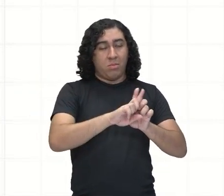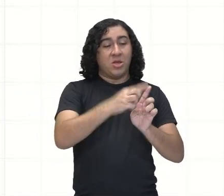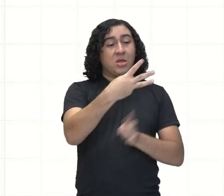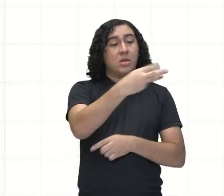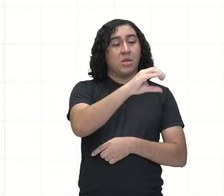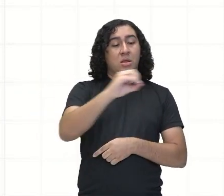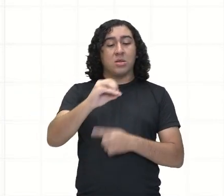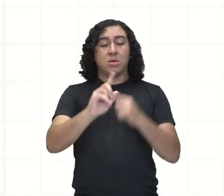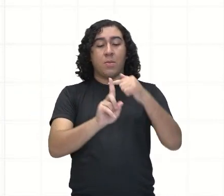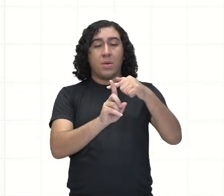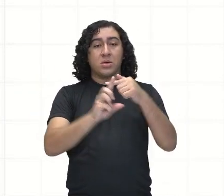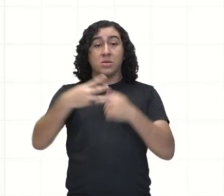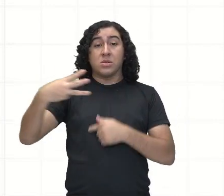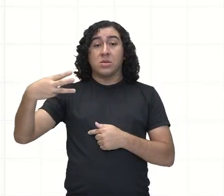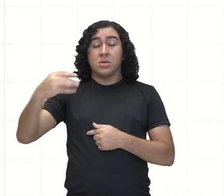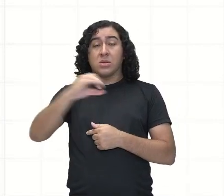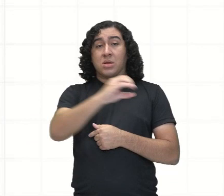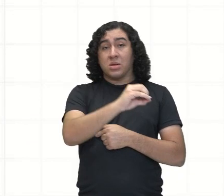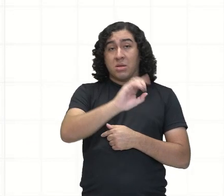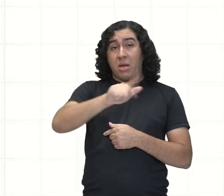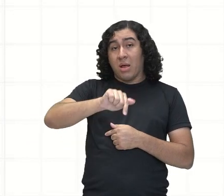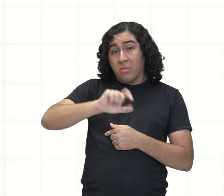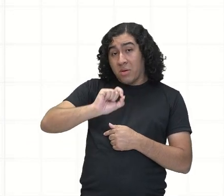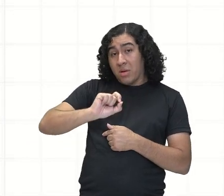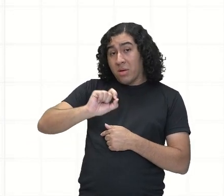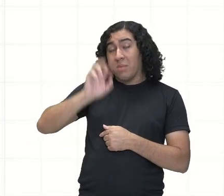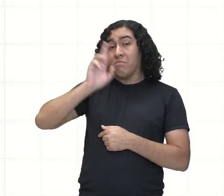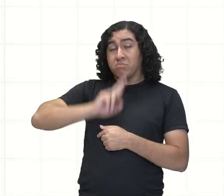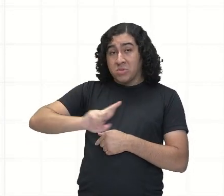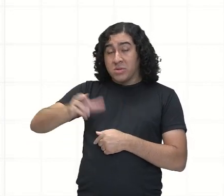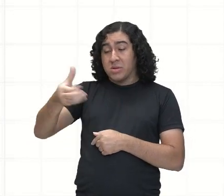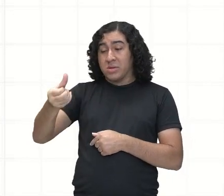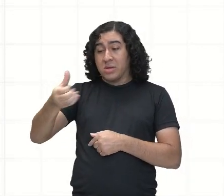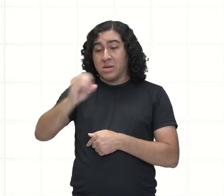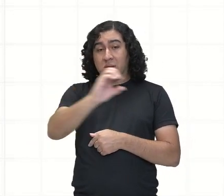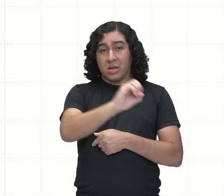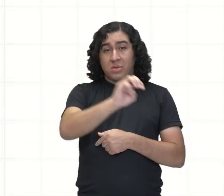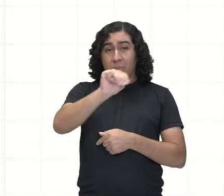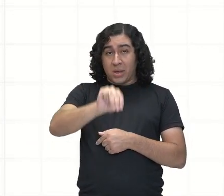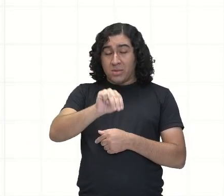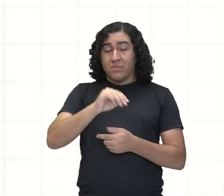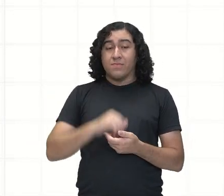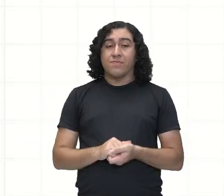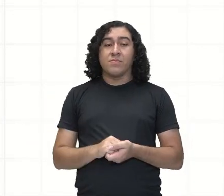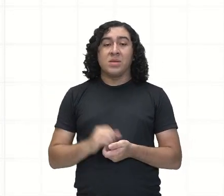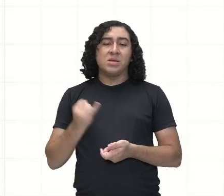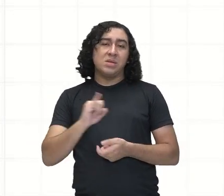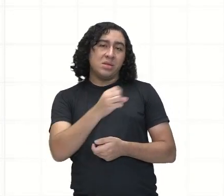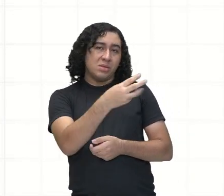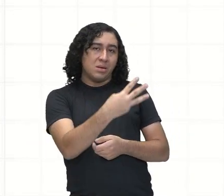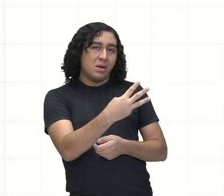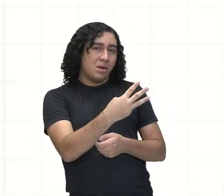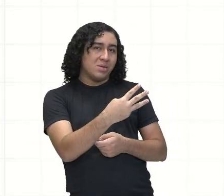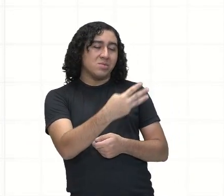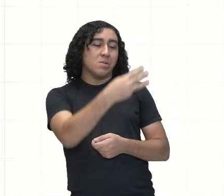No caso aqui foram 2. Se fosse 3, você ia multiplicar 3 vezes 300. Né?